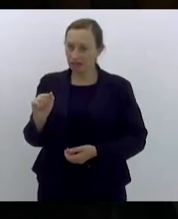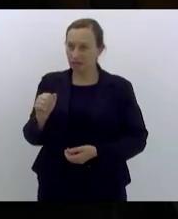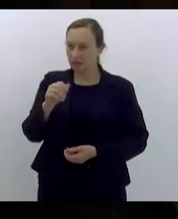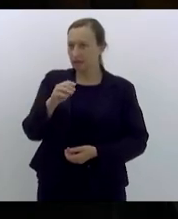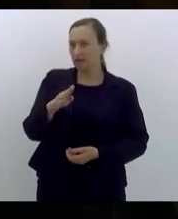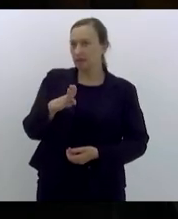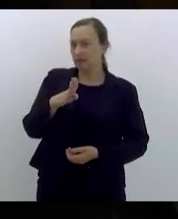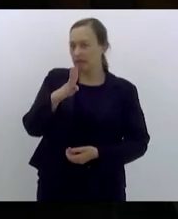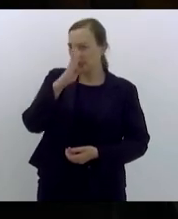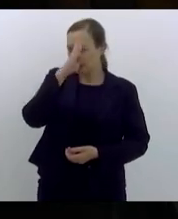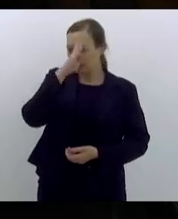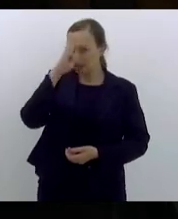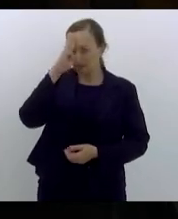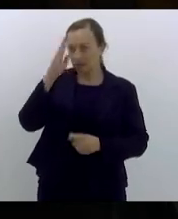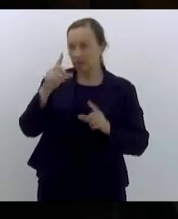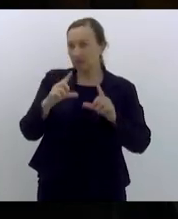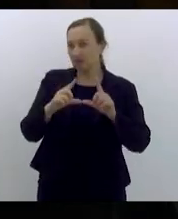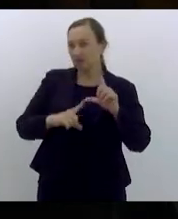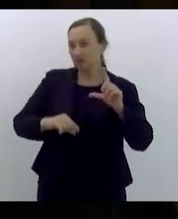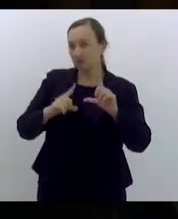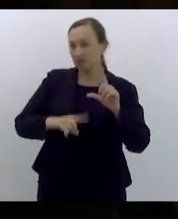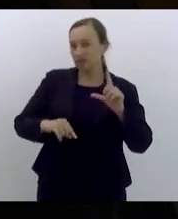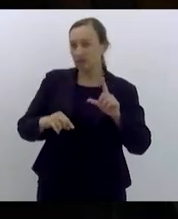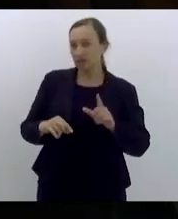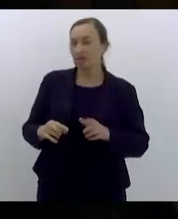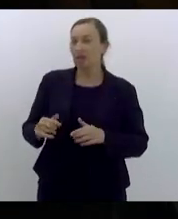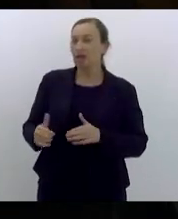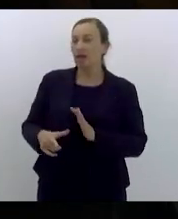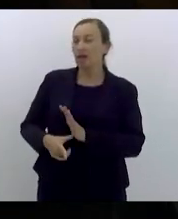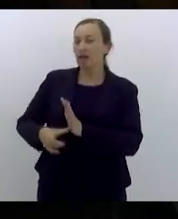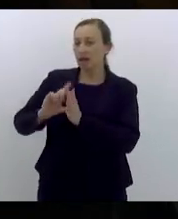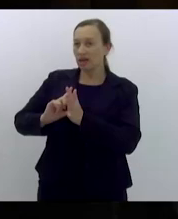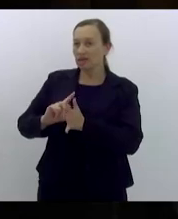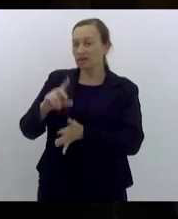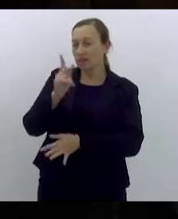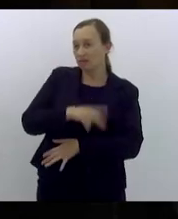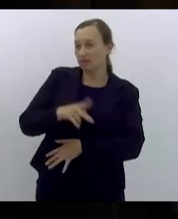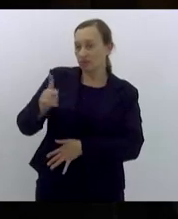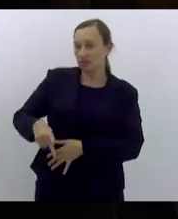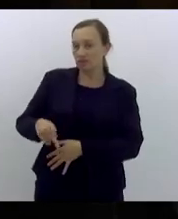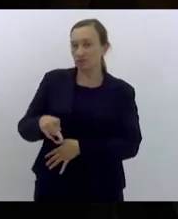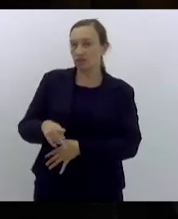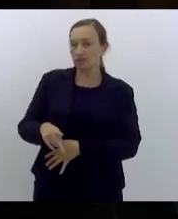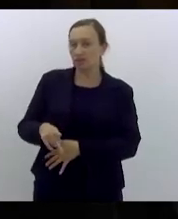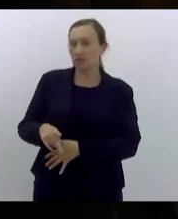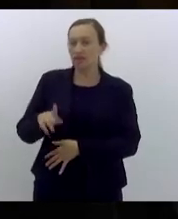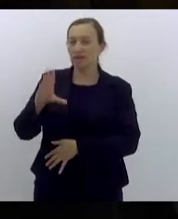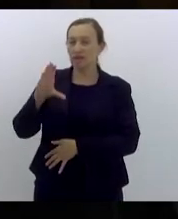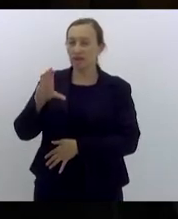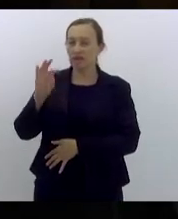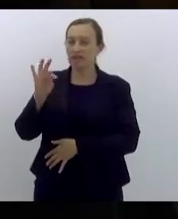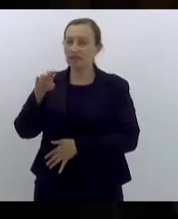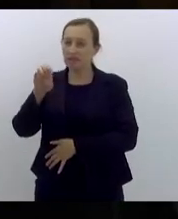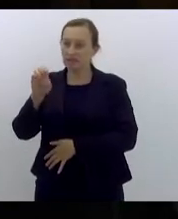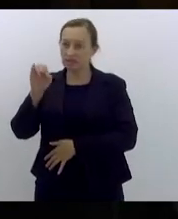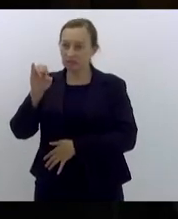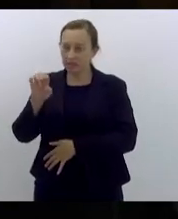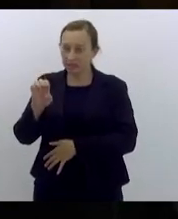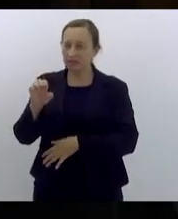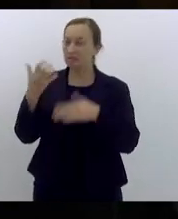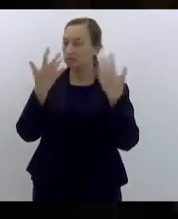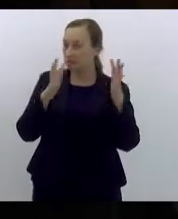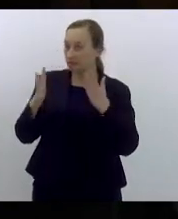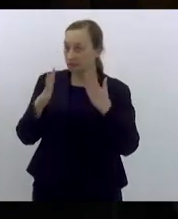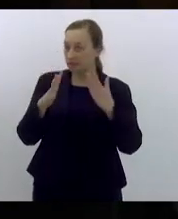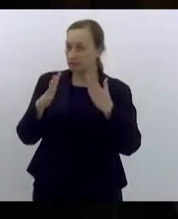Brasileira de Letras que era ocupada pela minha queridíssima professora Cleonice Berardinelli parabenizando então esse